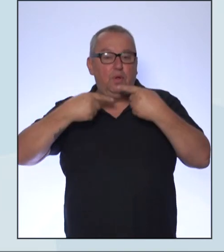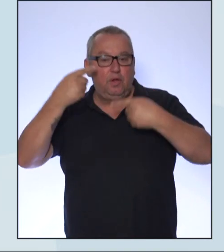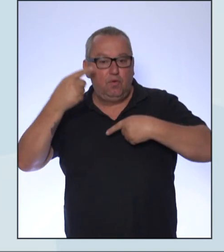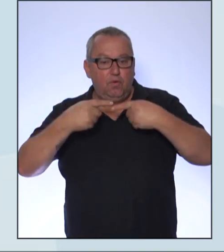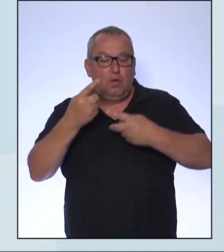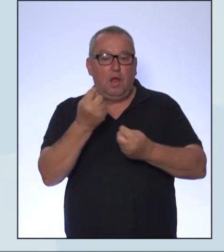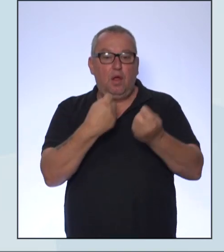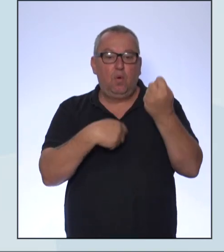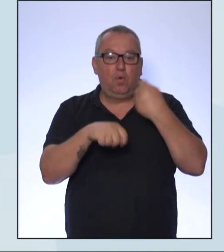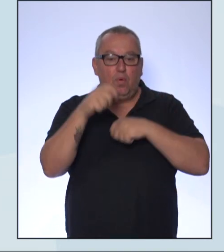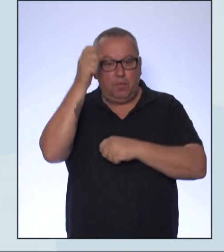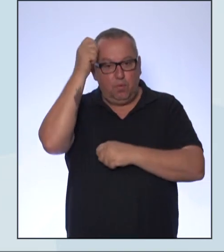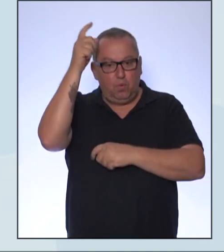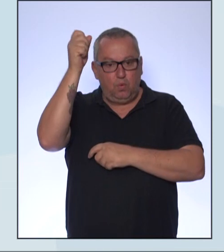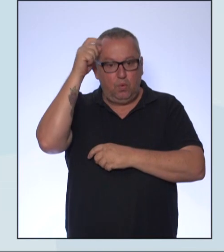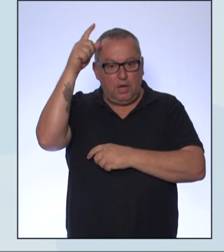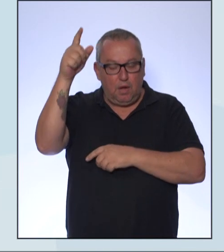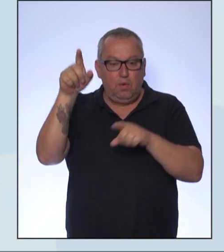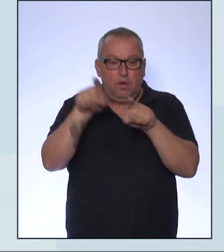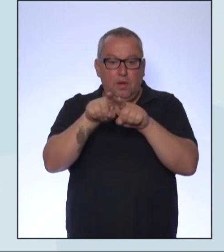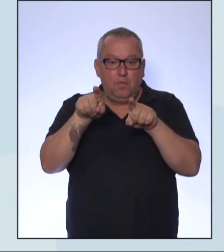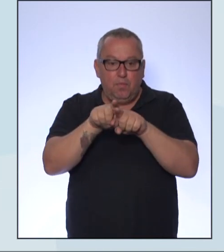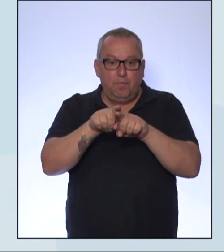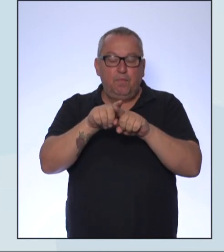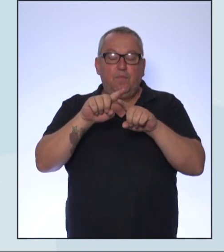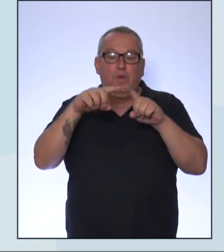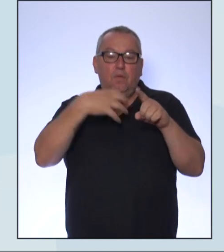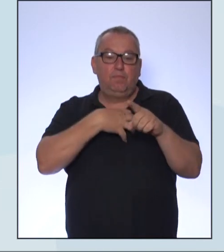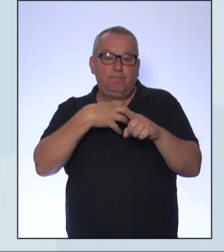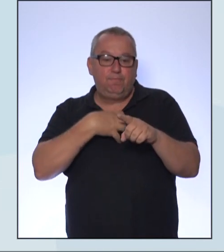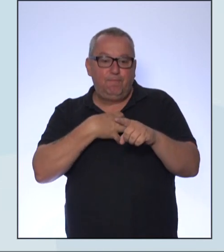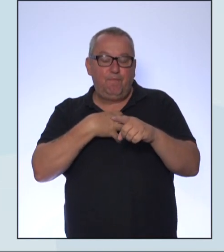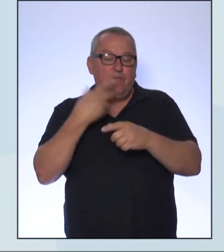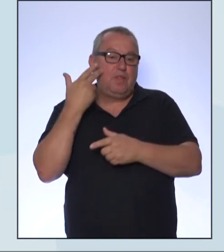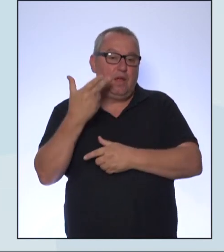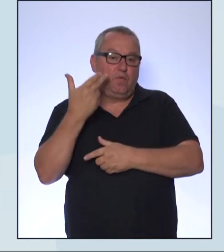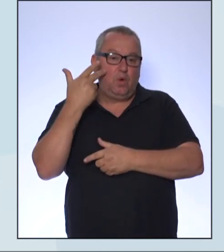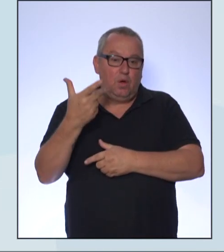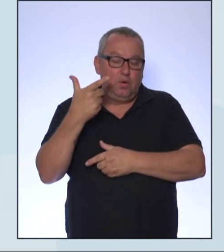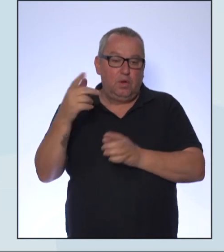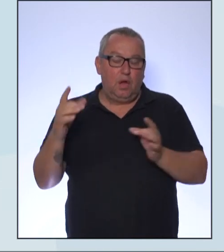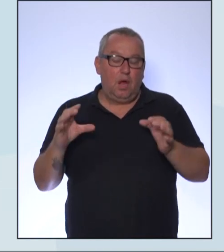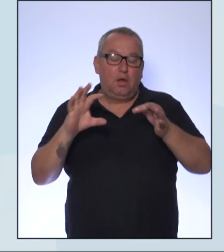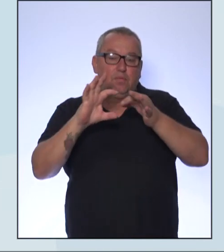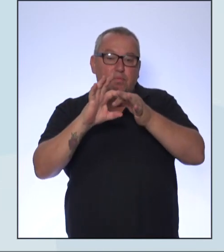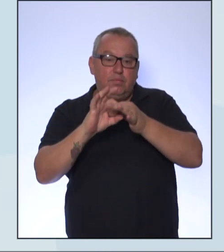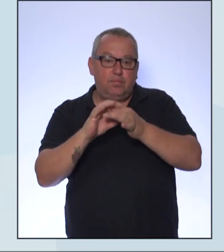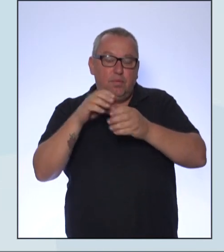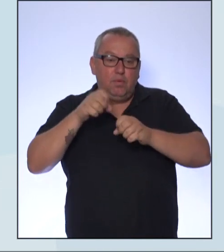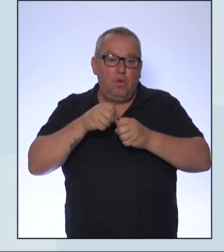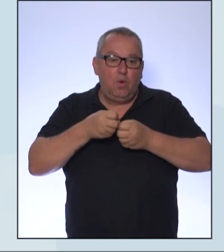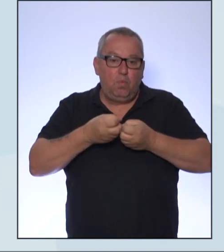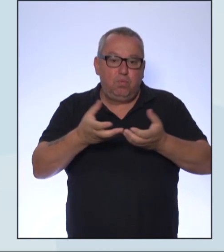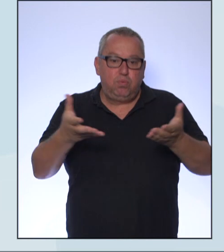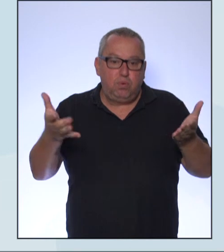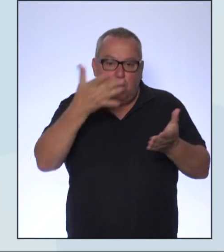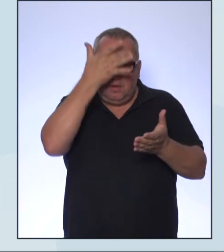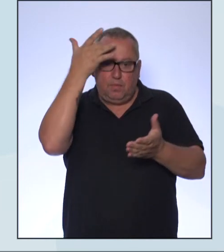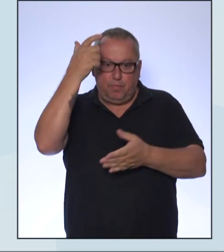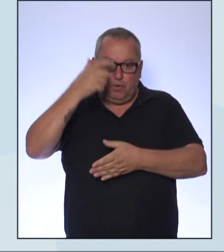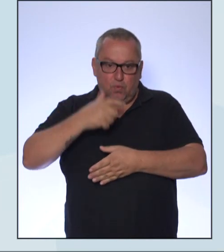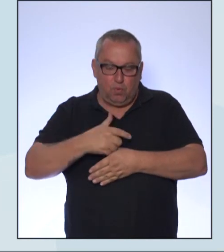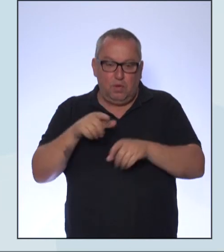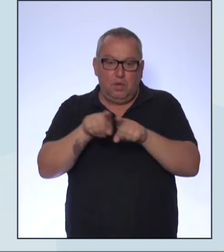econômicos, culturais e condicionantes físico-naturais associados à distribuição da população humana